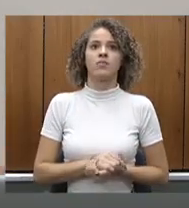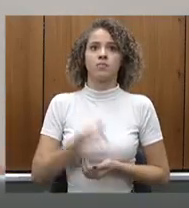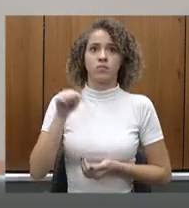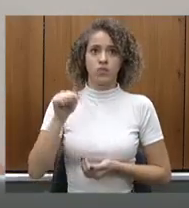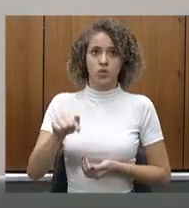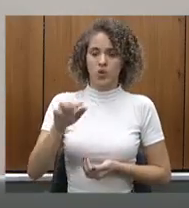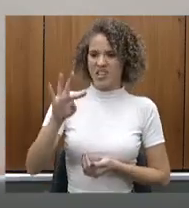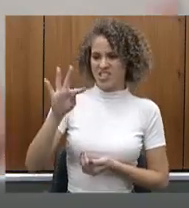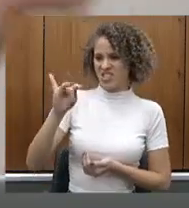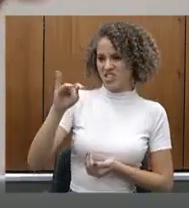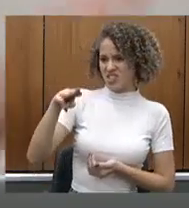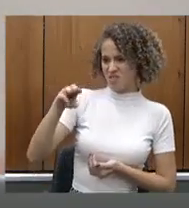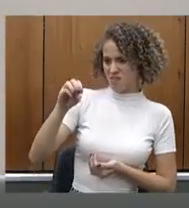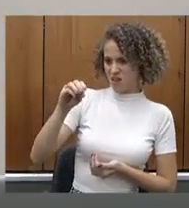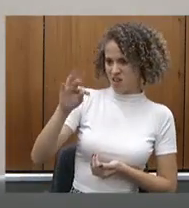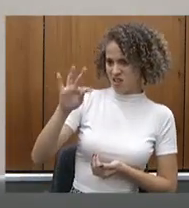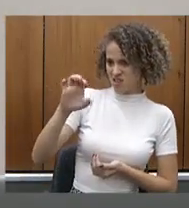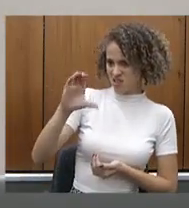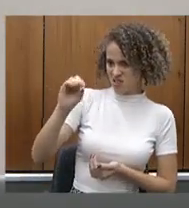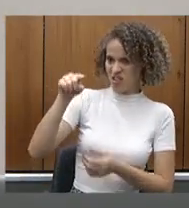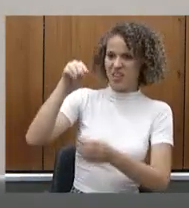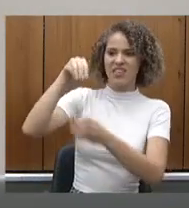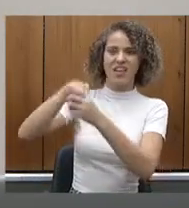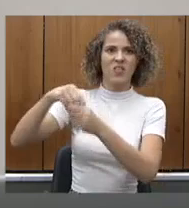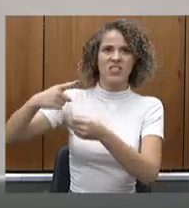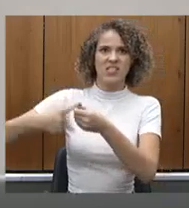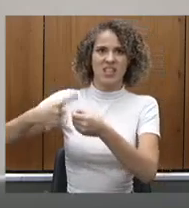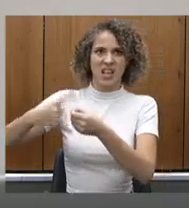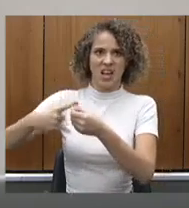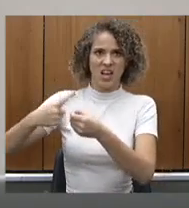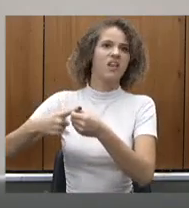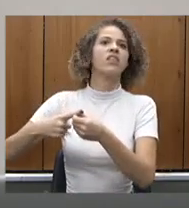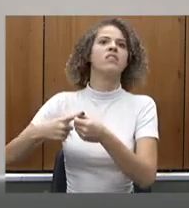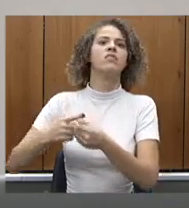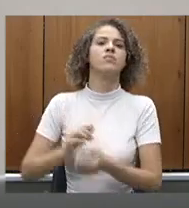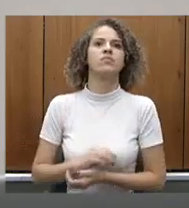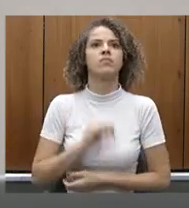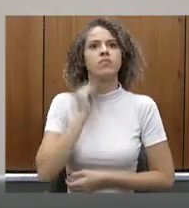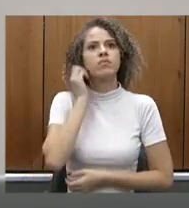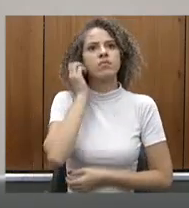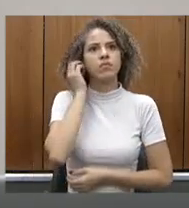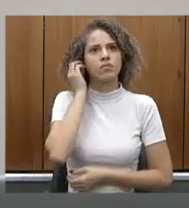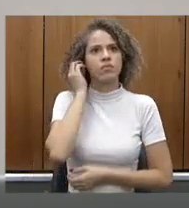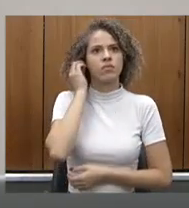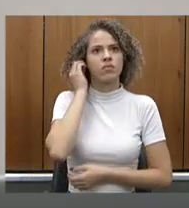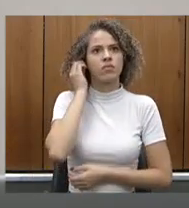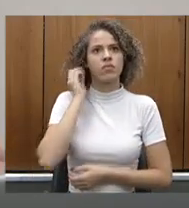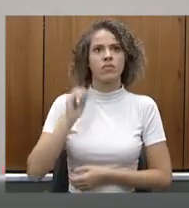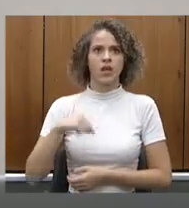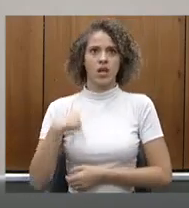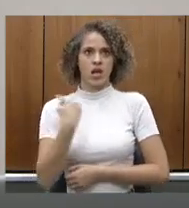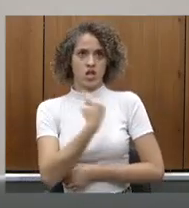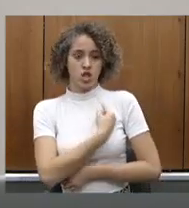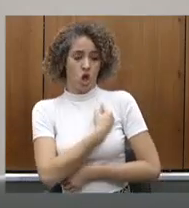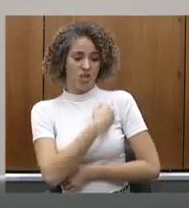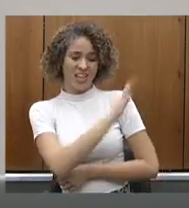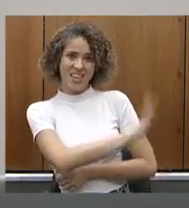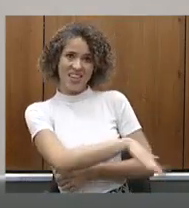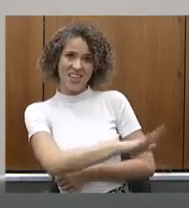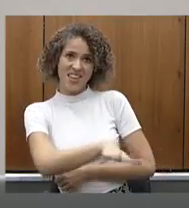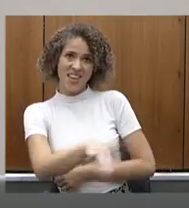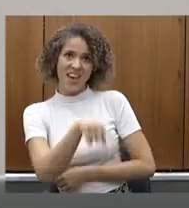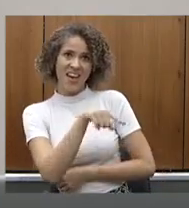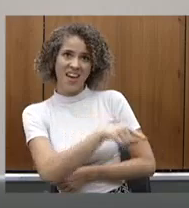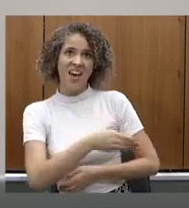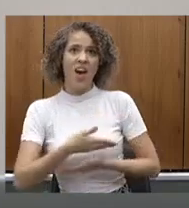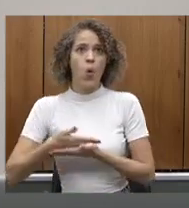Timóteo, 10 leitos de UTI pediátricas. Então, as nossas crianças tiveram